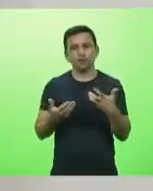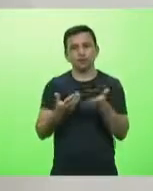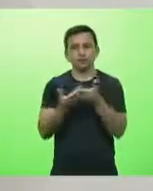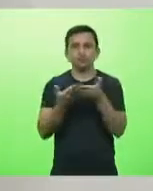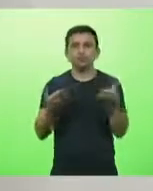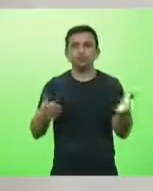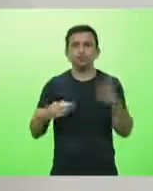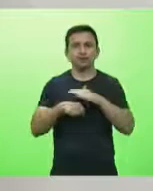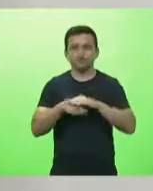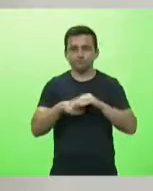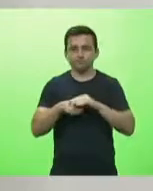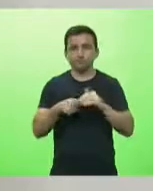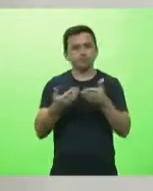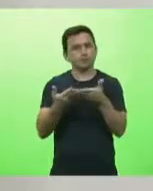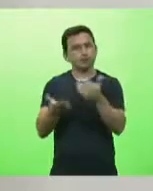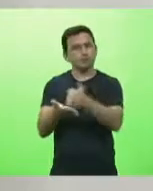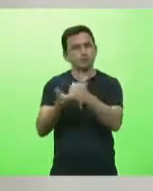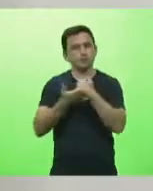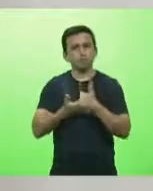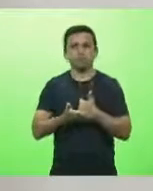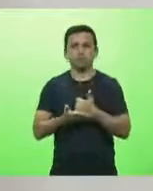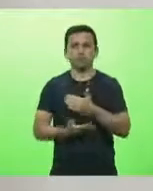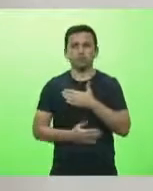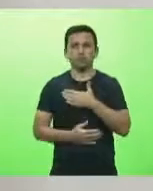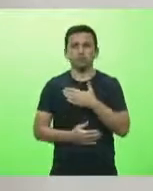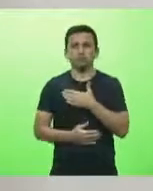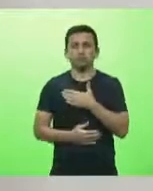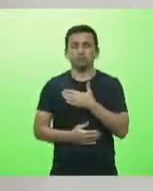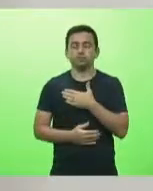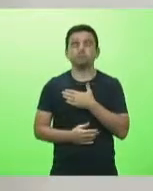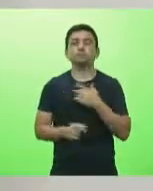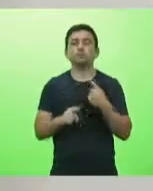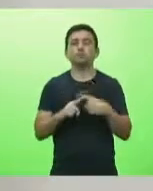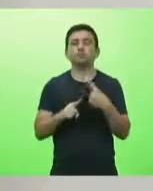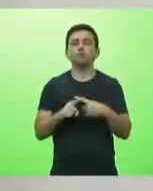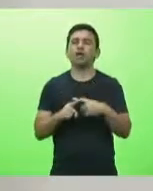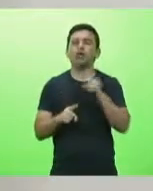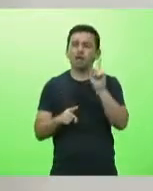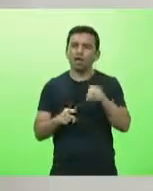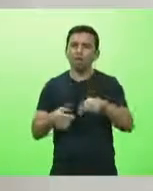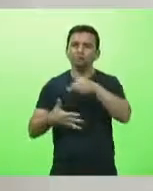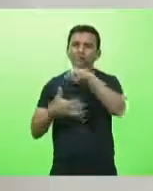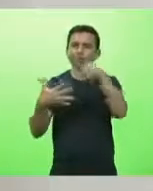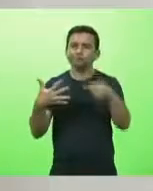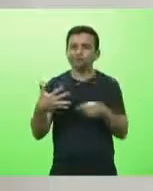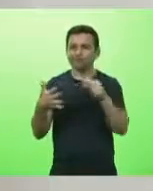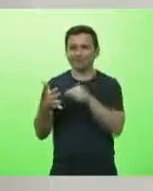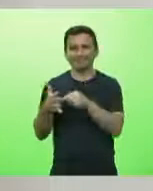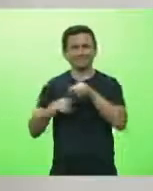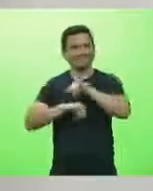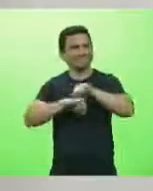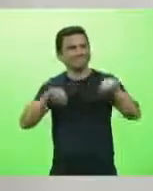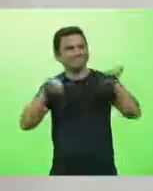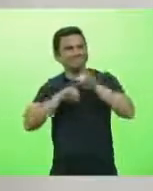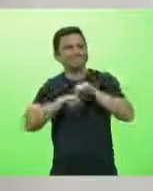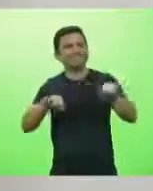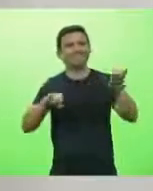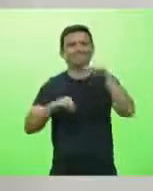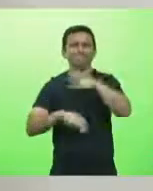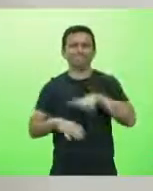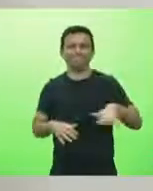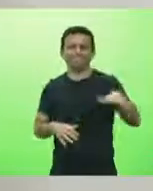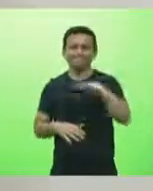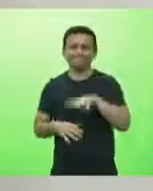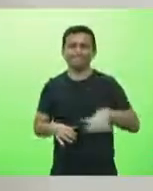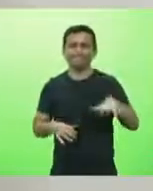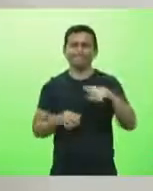carinho e o apoio de todos os senhores deputados aqui porque é uma pauta que vai repercutir em todos os municípios, vai levar o nome de